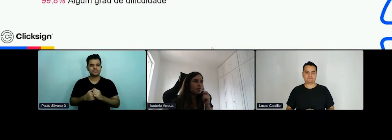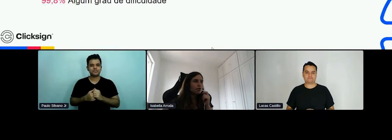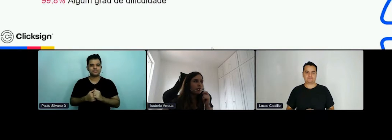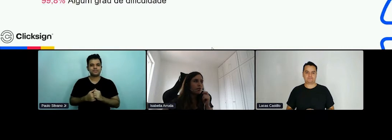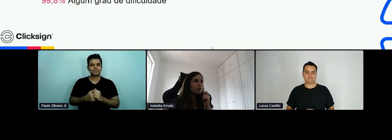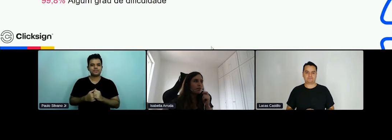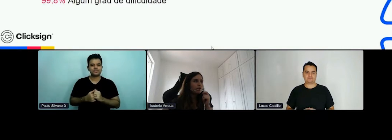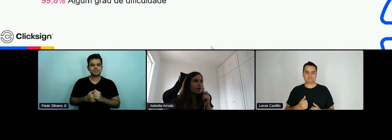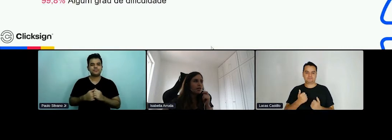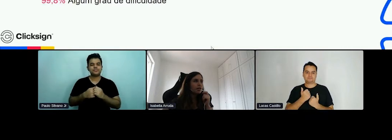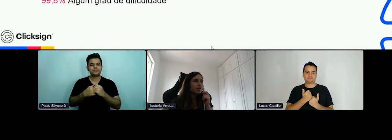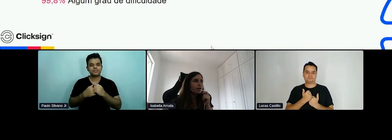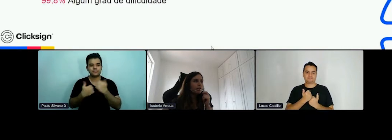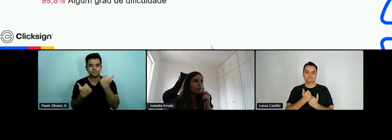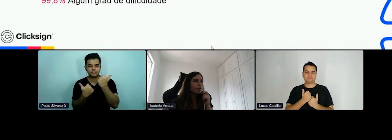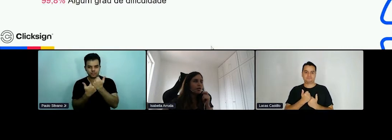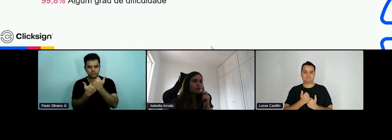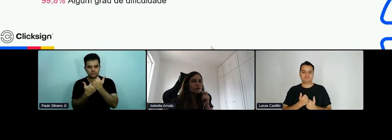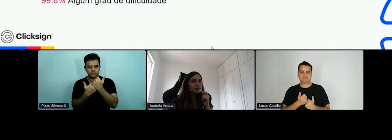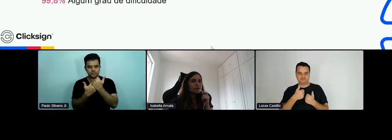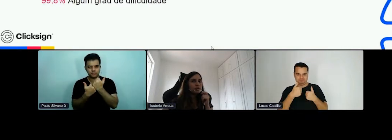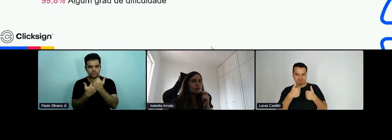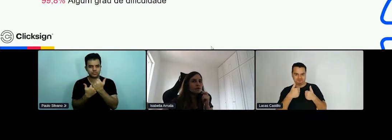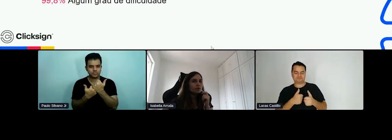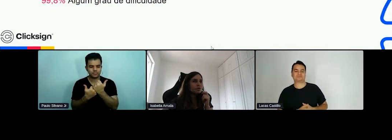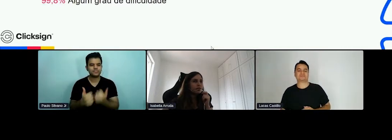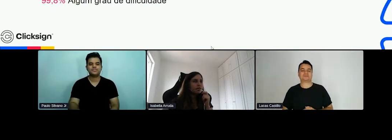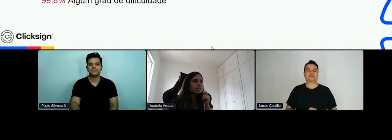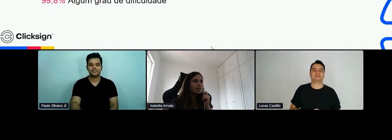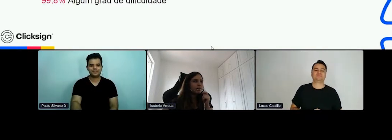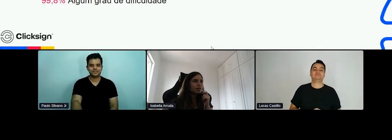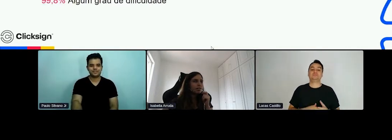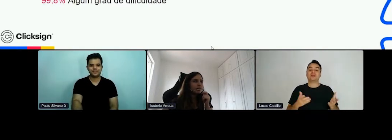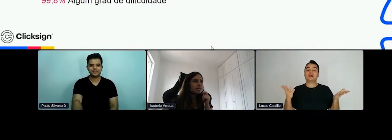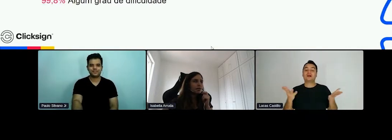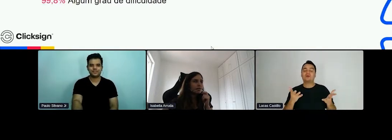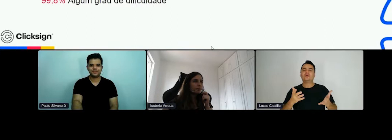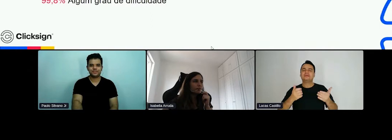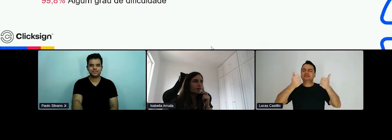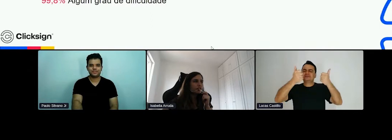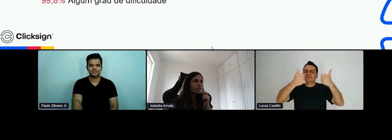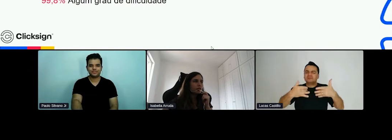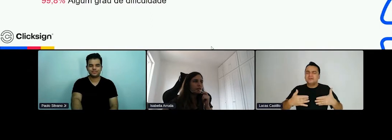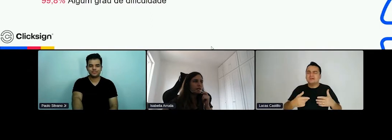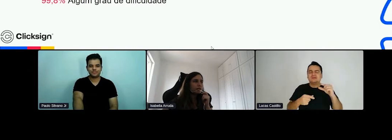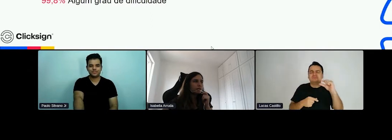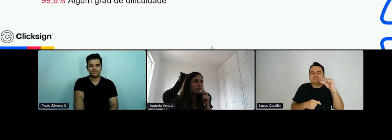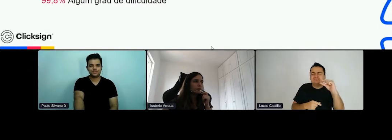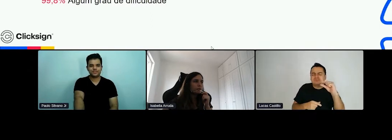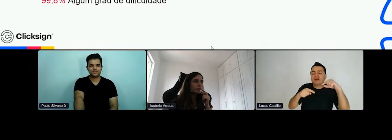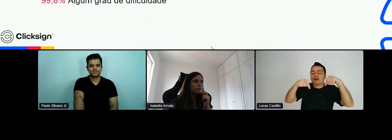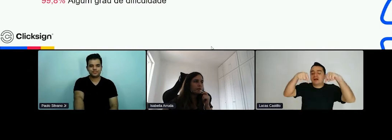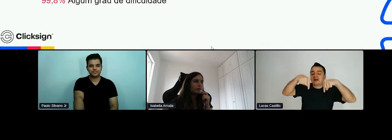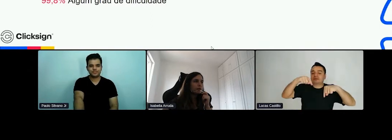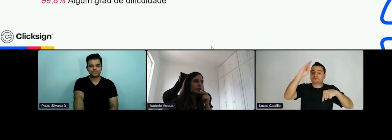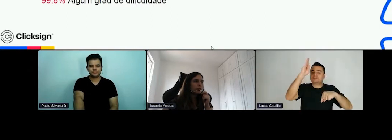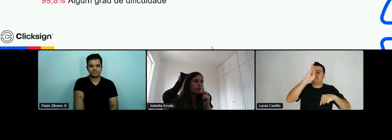Bom, é um pouquinho sobre o nosso cenário brasileiro de educação.